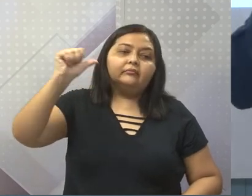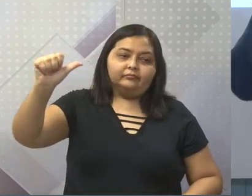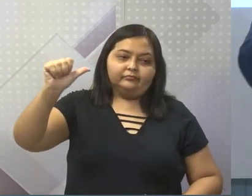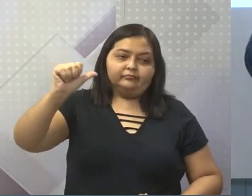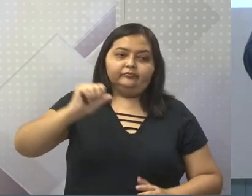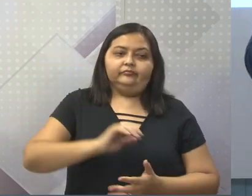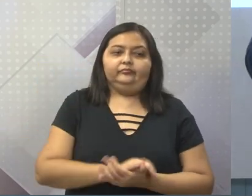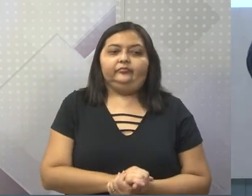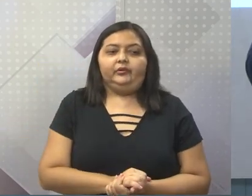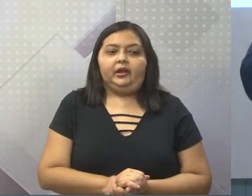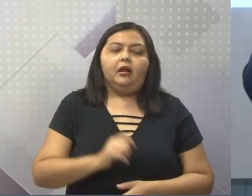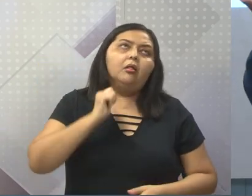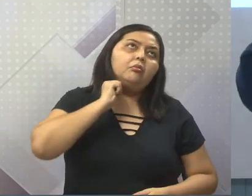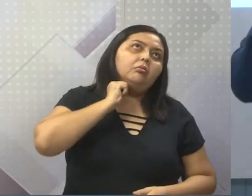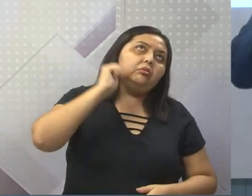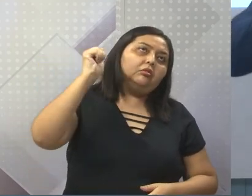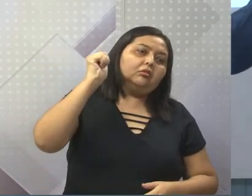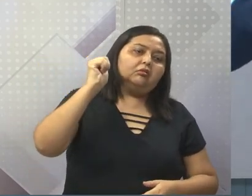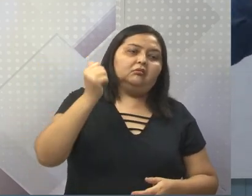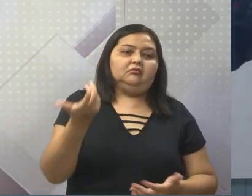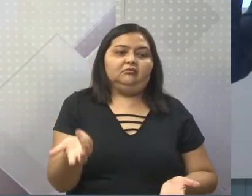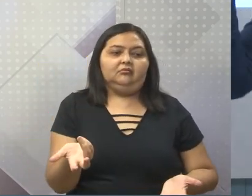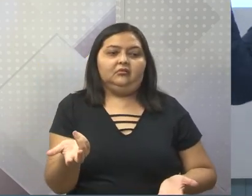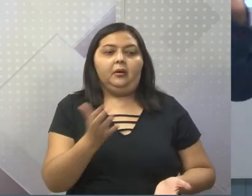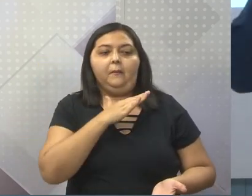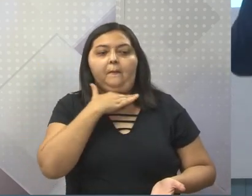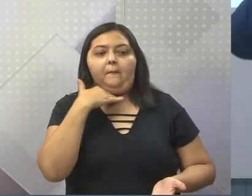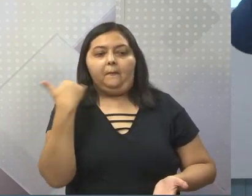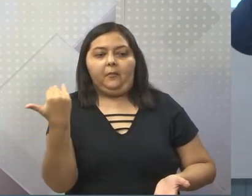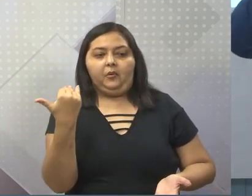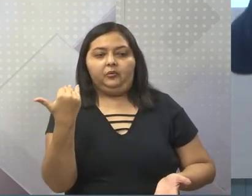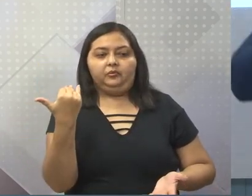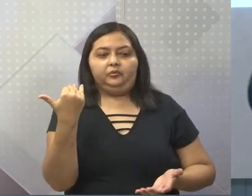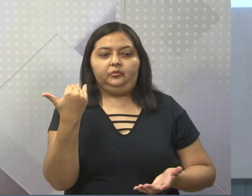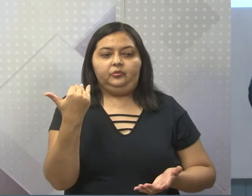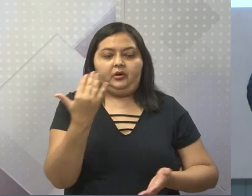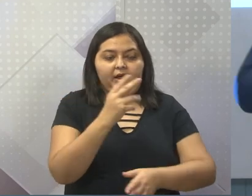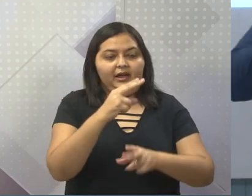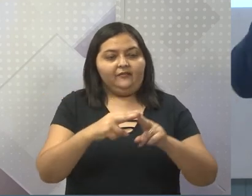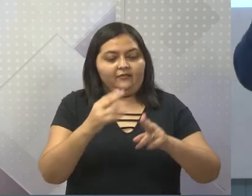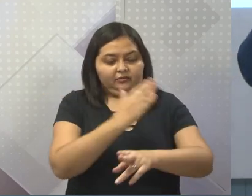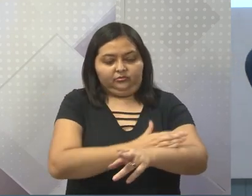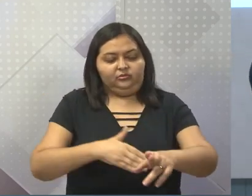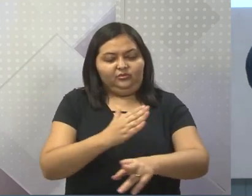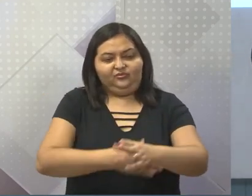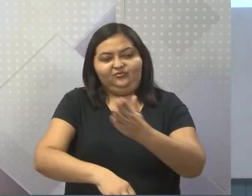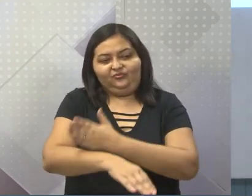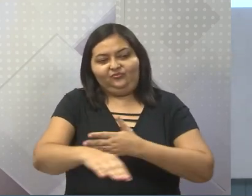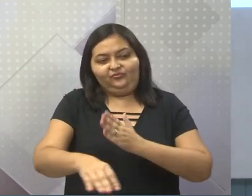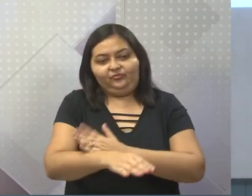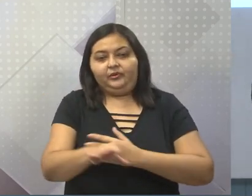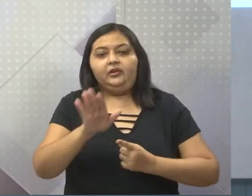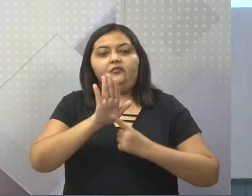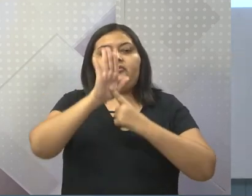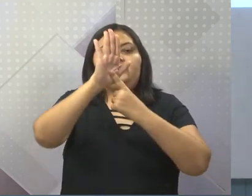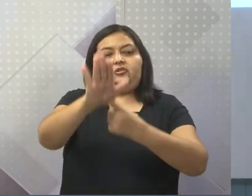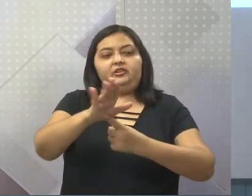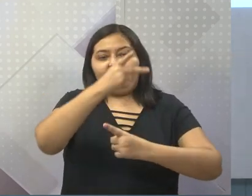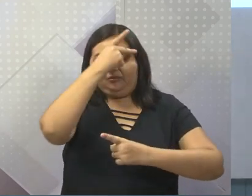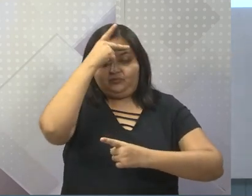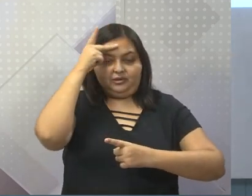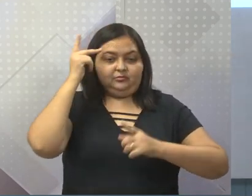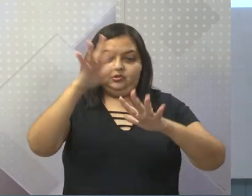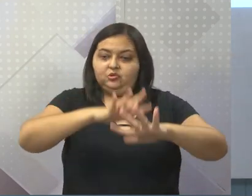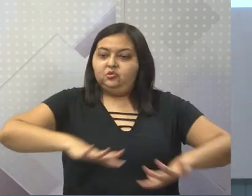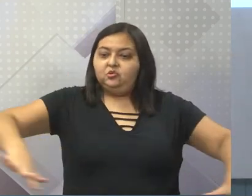Porque ele foi enforcado, foi morto, esquartejado e colocado exposto na cidade toda. Para que isso servisse de exemplo, para que